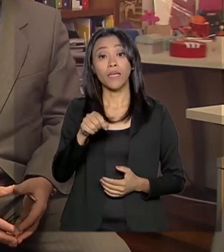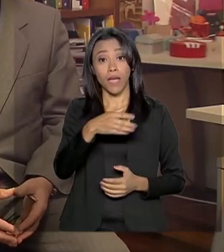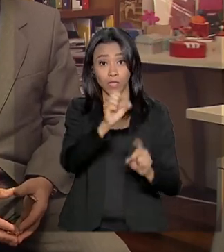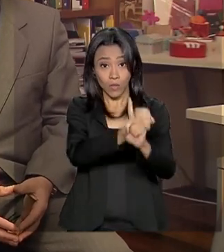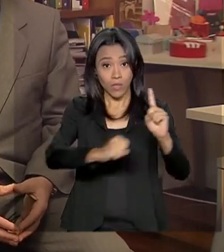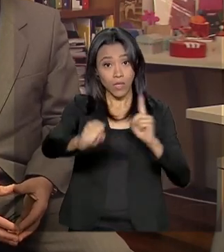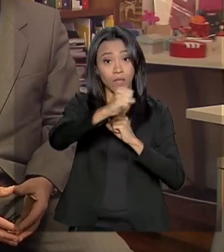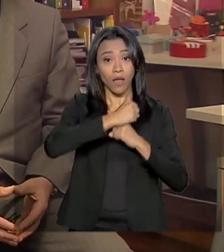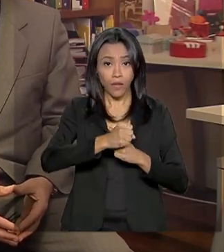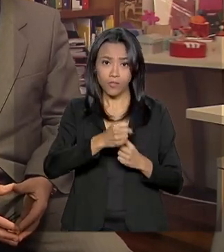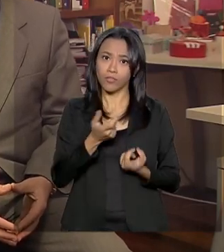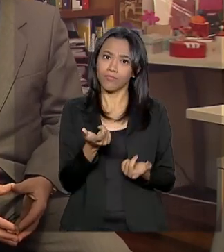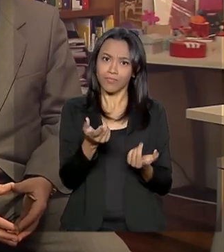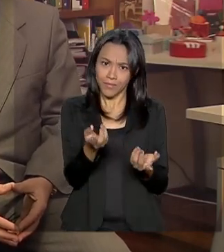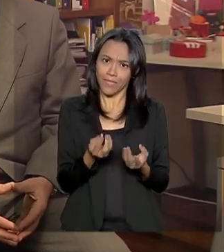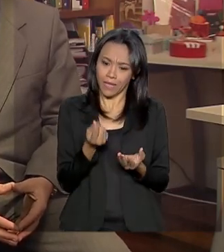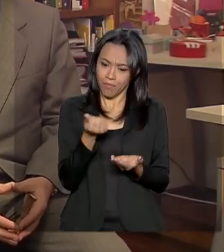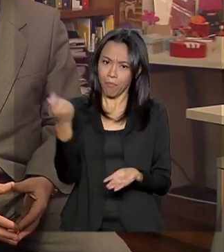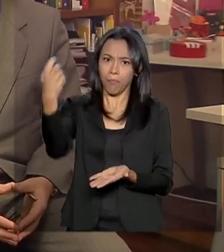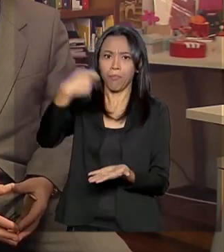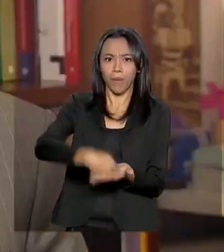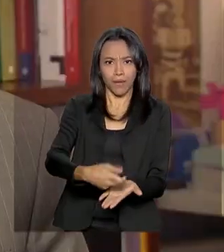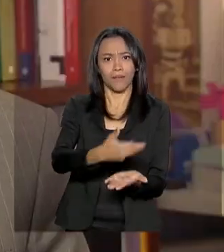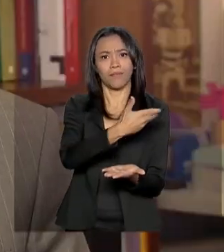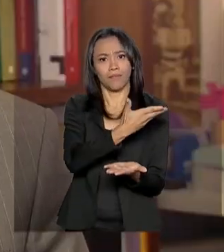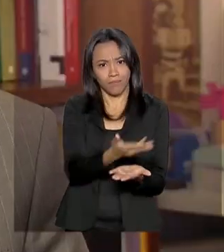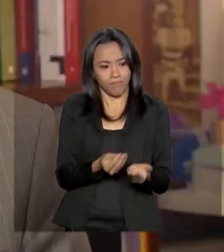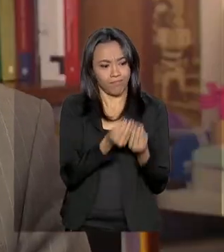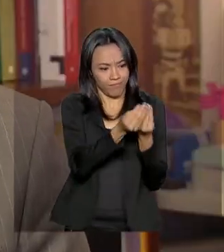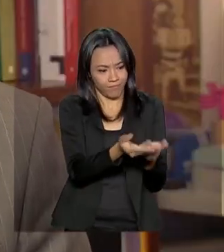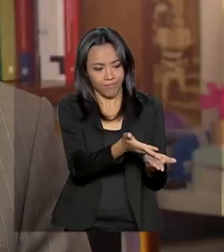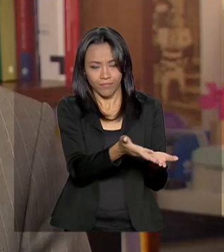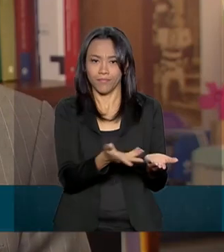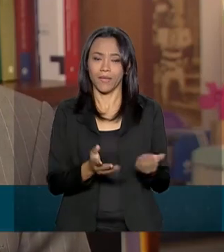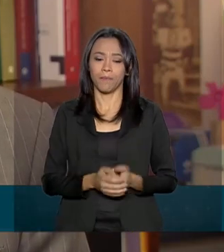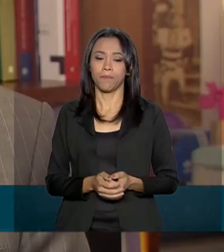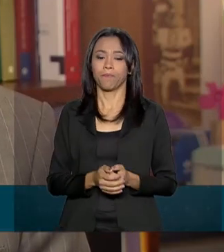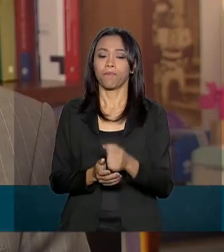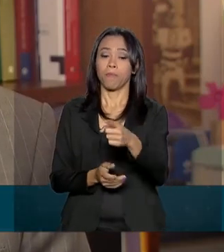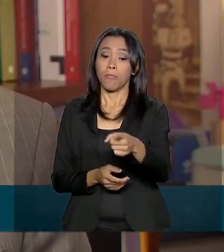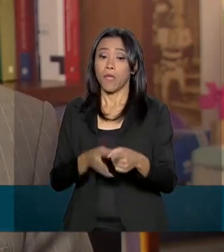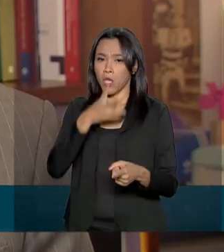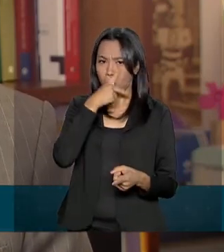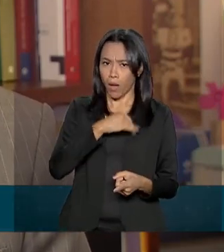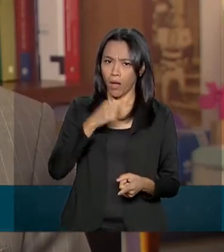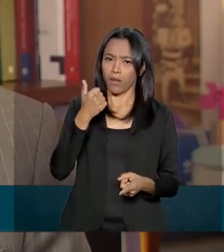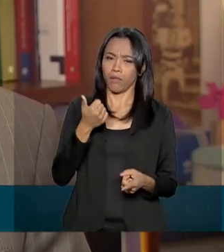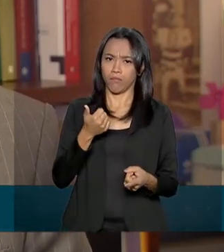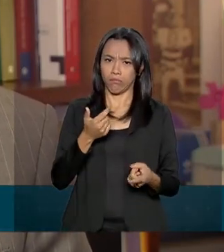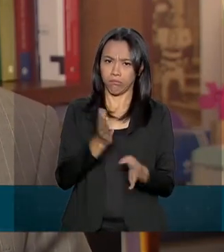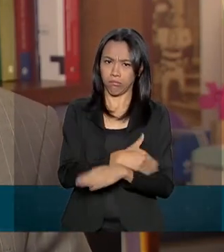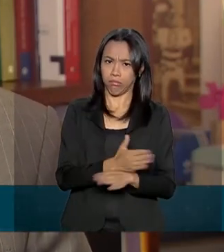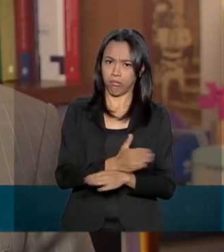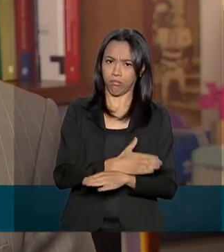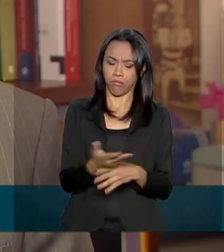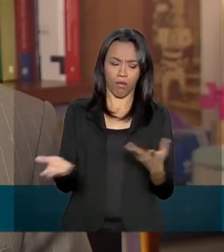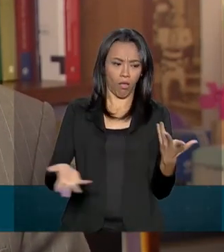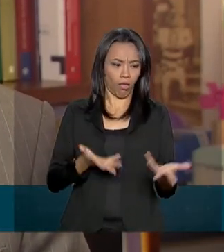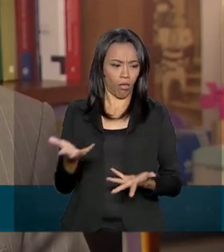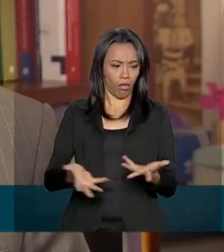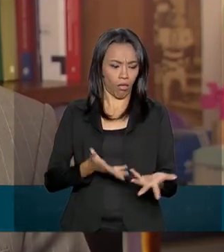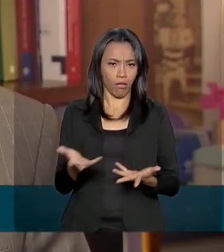volta o investimento que foi feito pelo programa. Posso ter mais que um pai negligente e com isso eu estaria